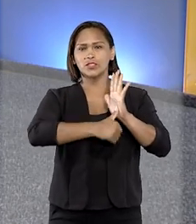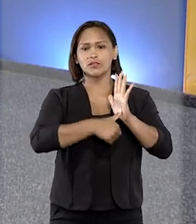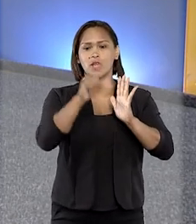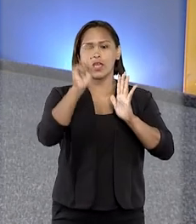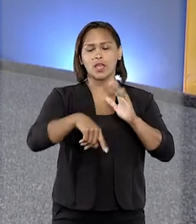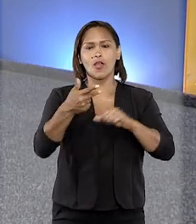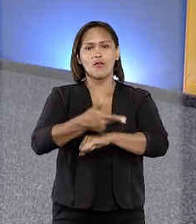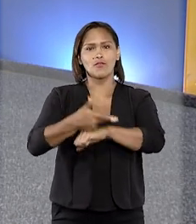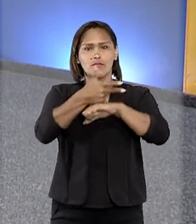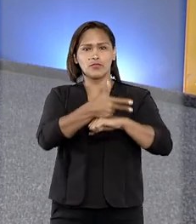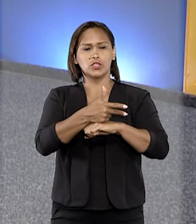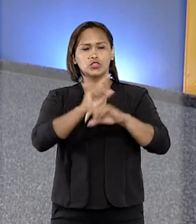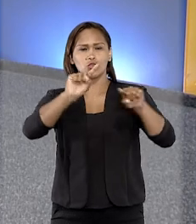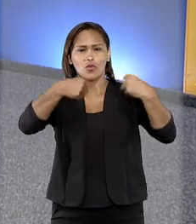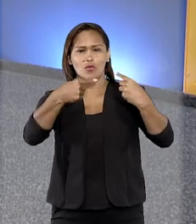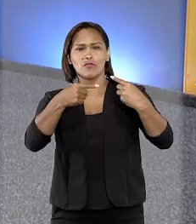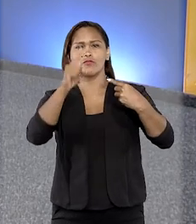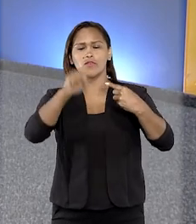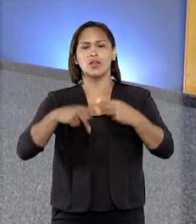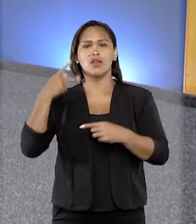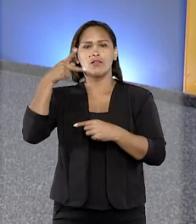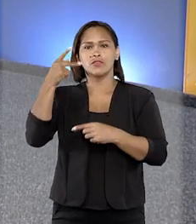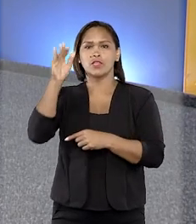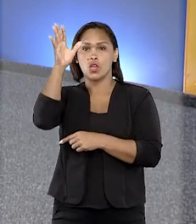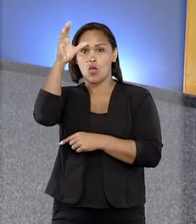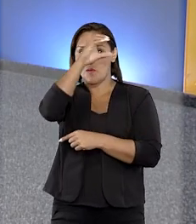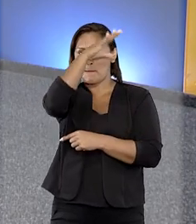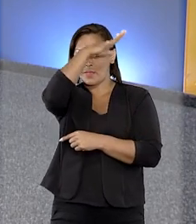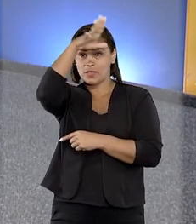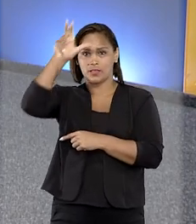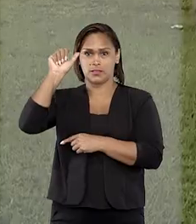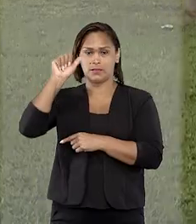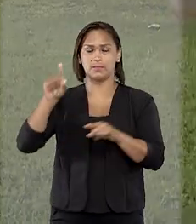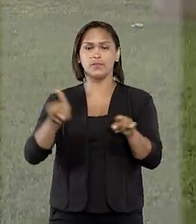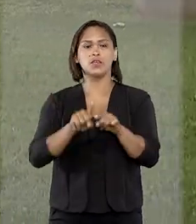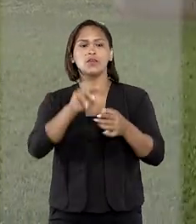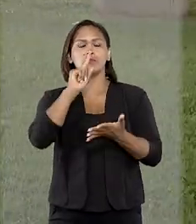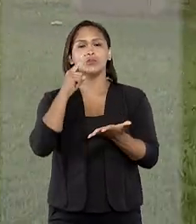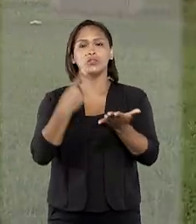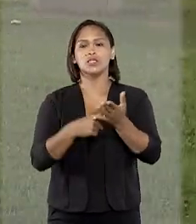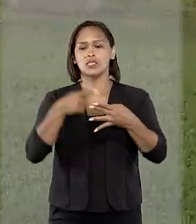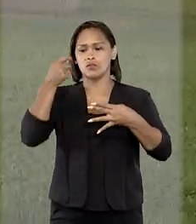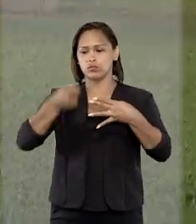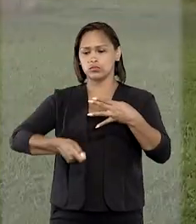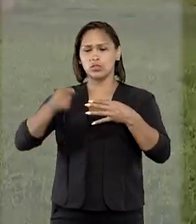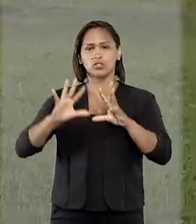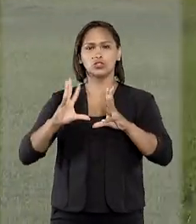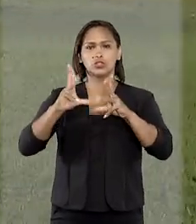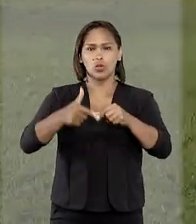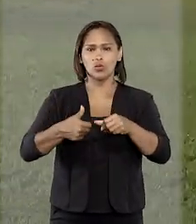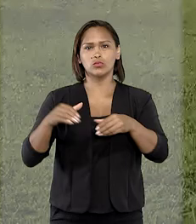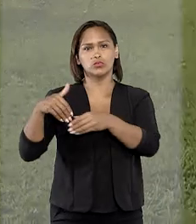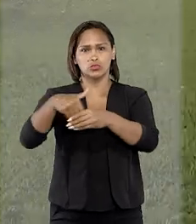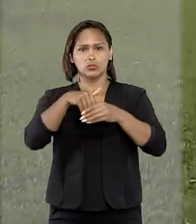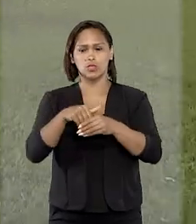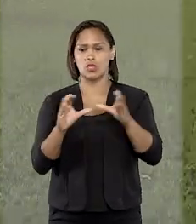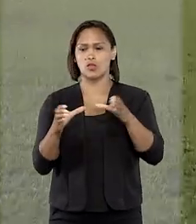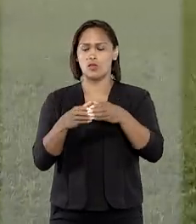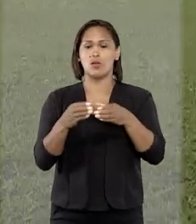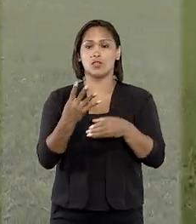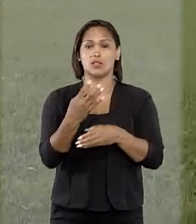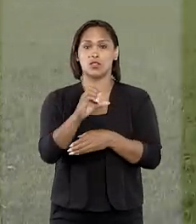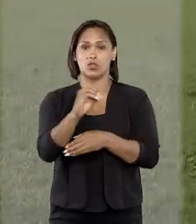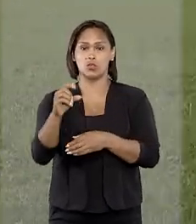identificar quem postou vídeos com ofensas a Marielle Franco. Por decisão unânime, os ministros da quarta turma do